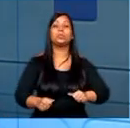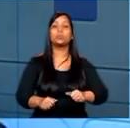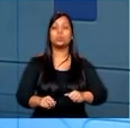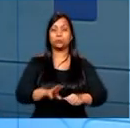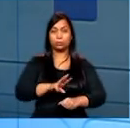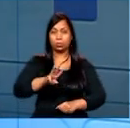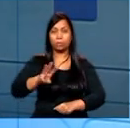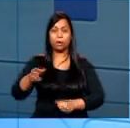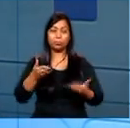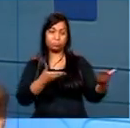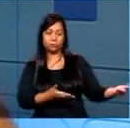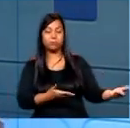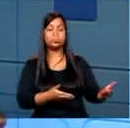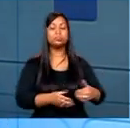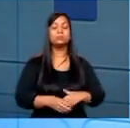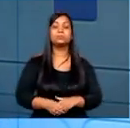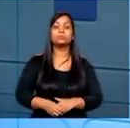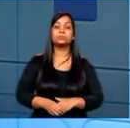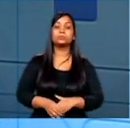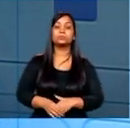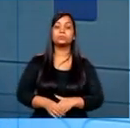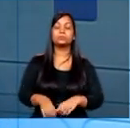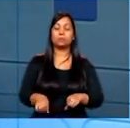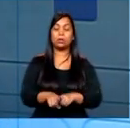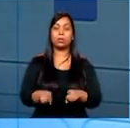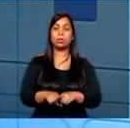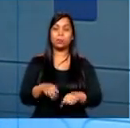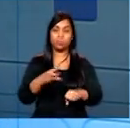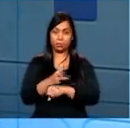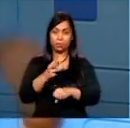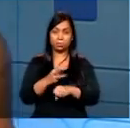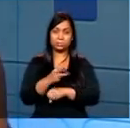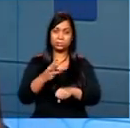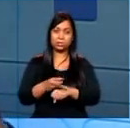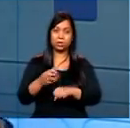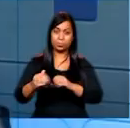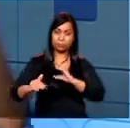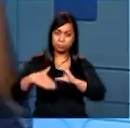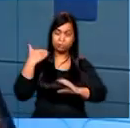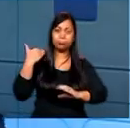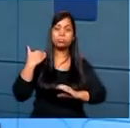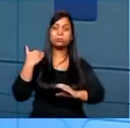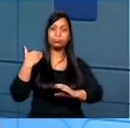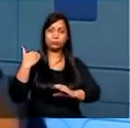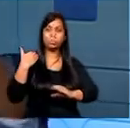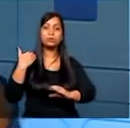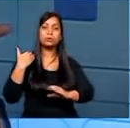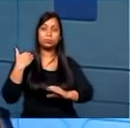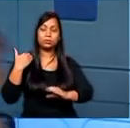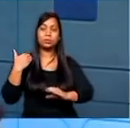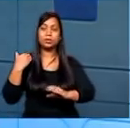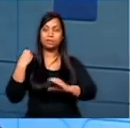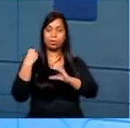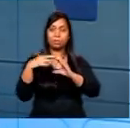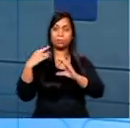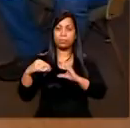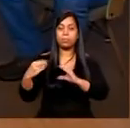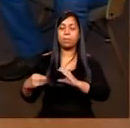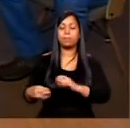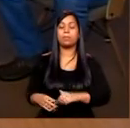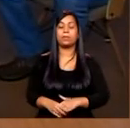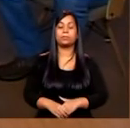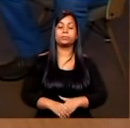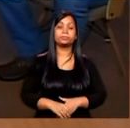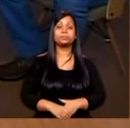página, também pelo site e também pelo WhatsApp, né? Com quem entra em contato com a gente. gente põe numa rede de transmissão e vai enviando as